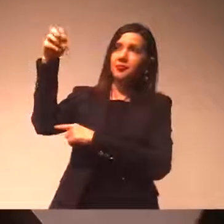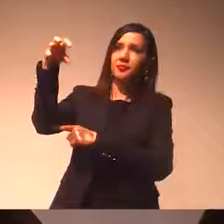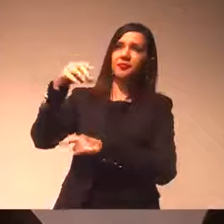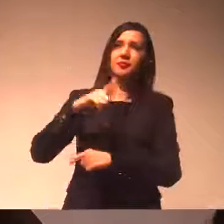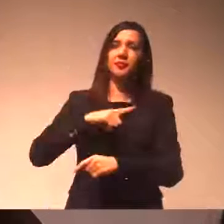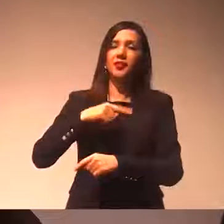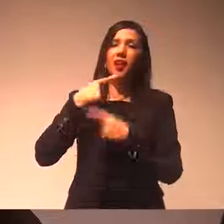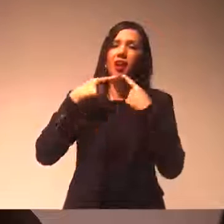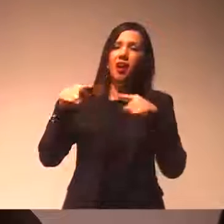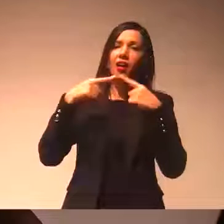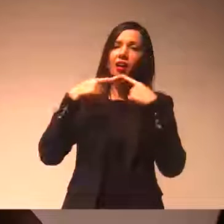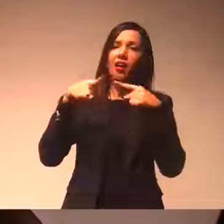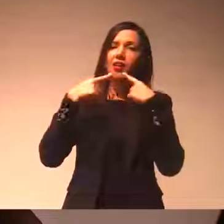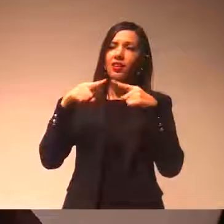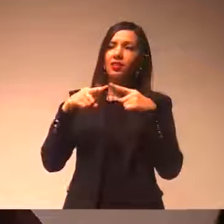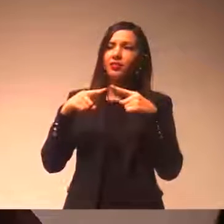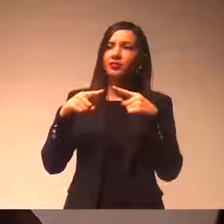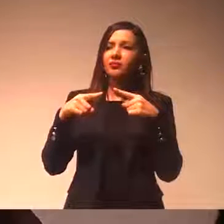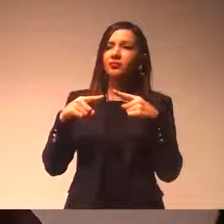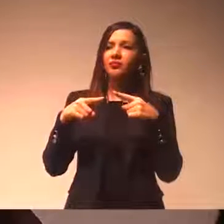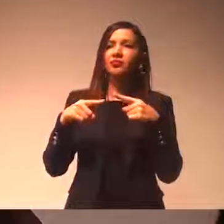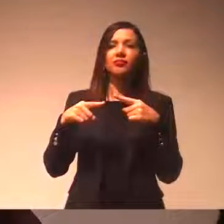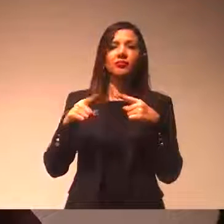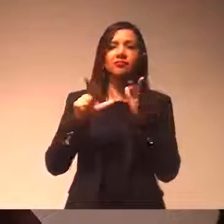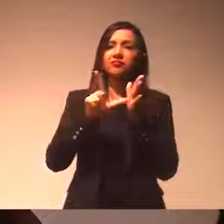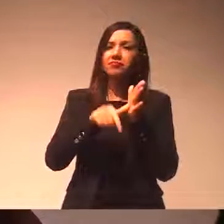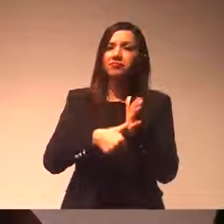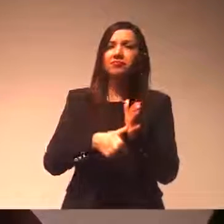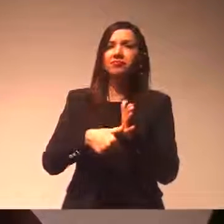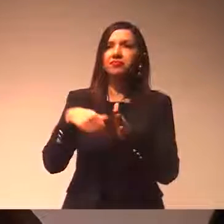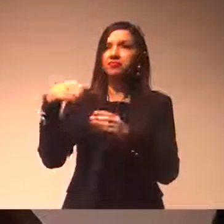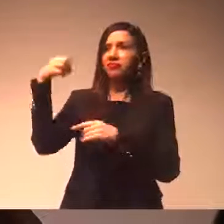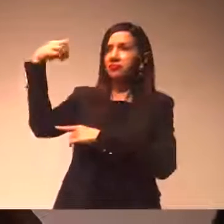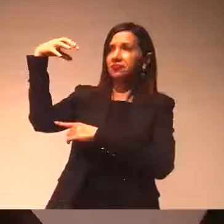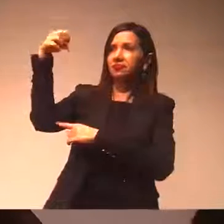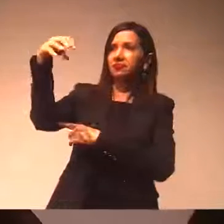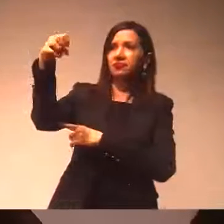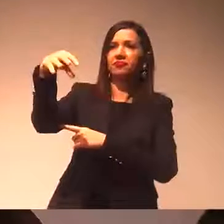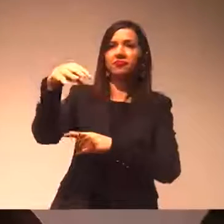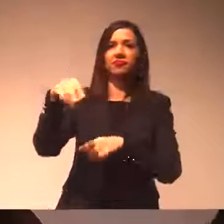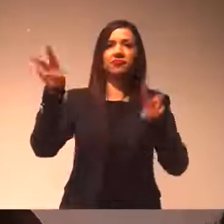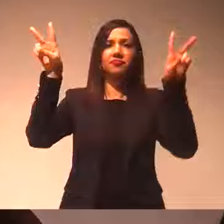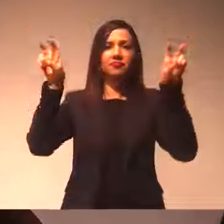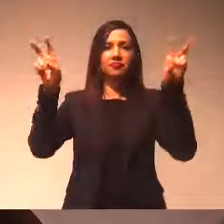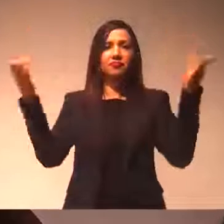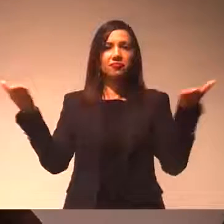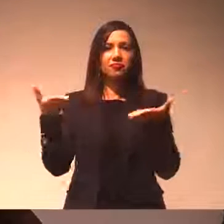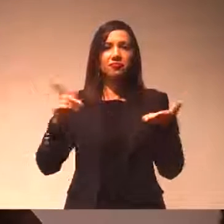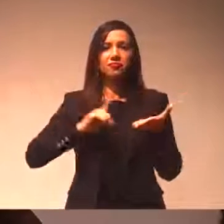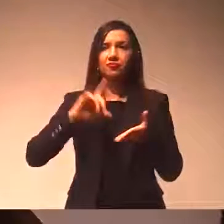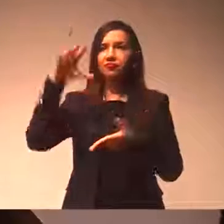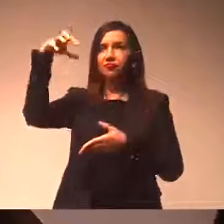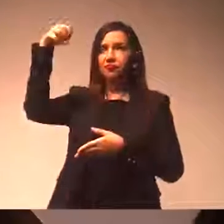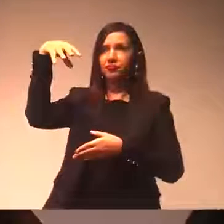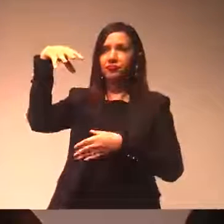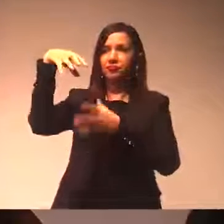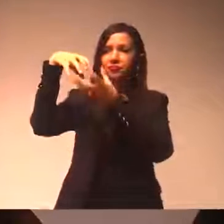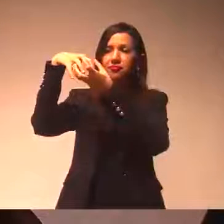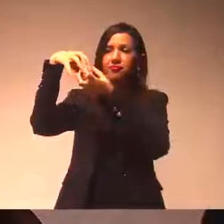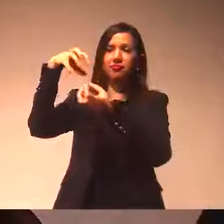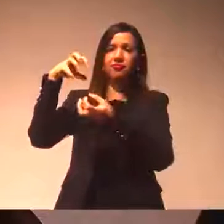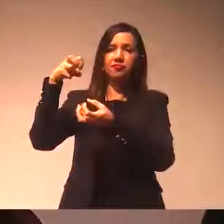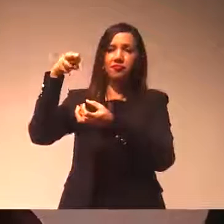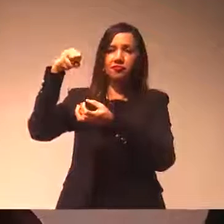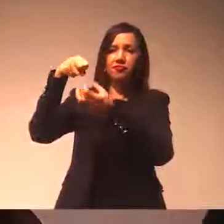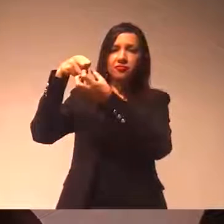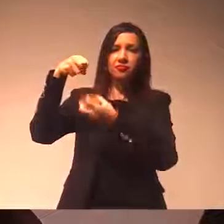reclama, é totalmente ultrapassado esse sistema. É um tipo de iluminação que hoje as lâmpadas queimam rapidamente, tem um